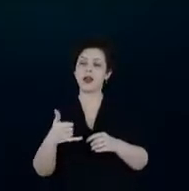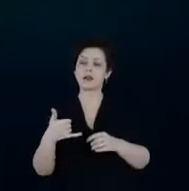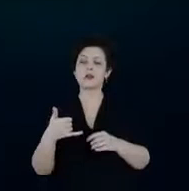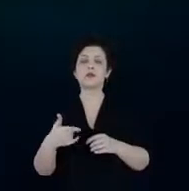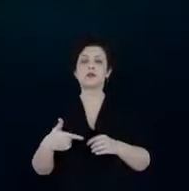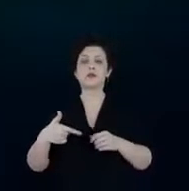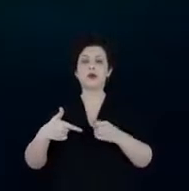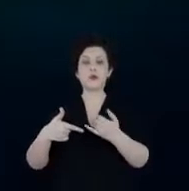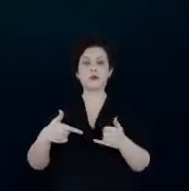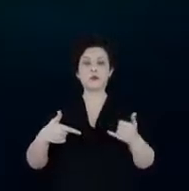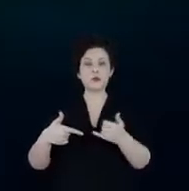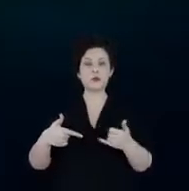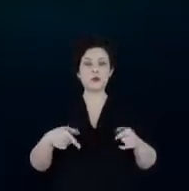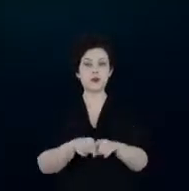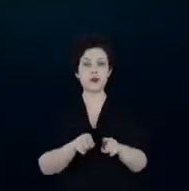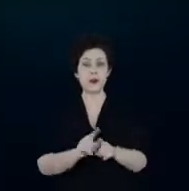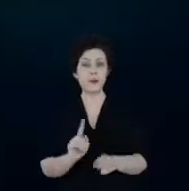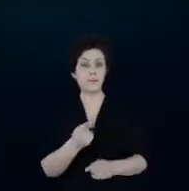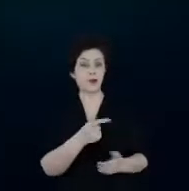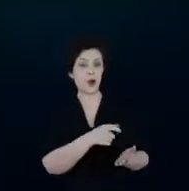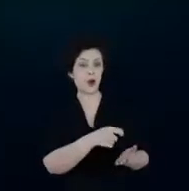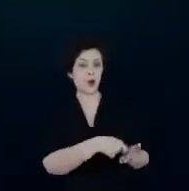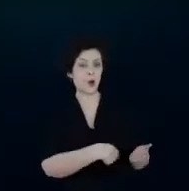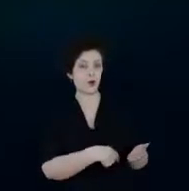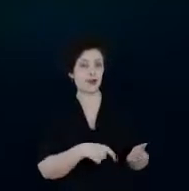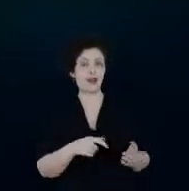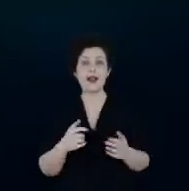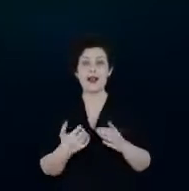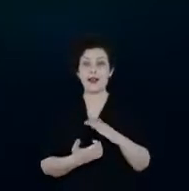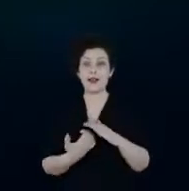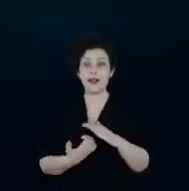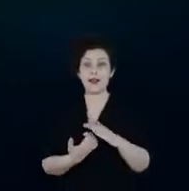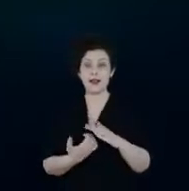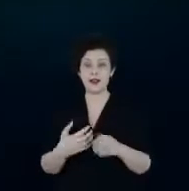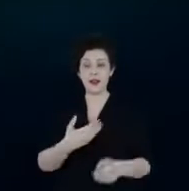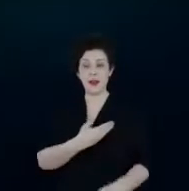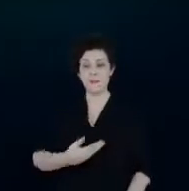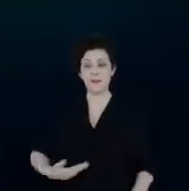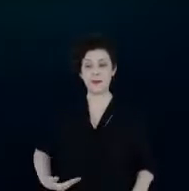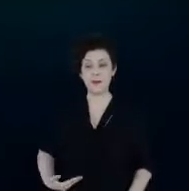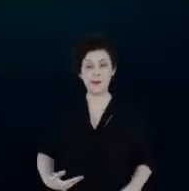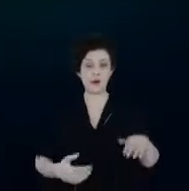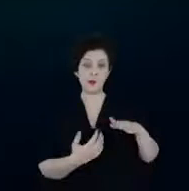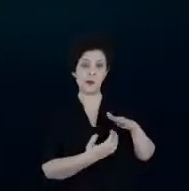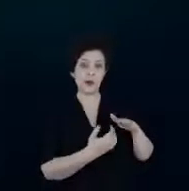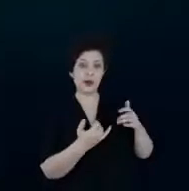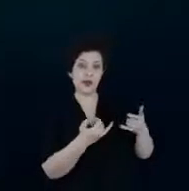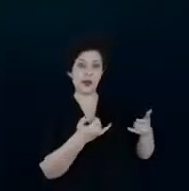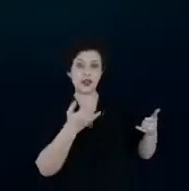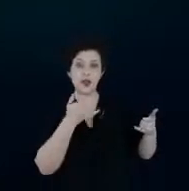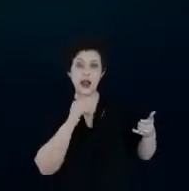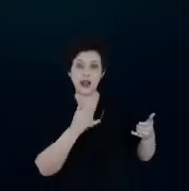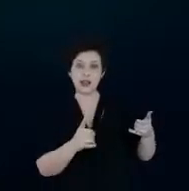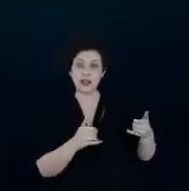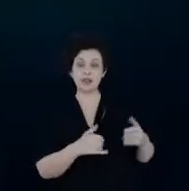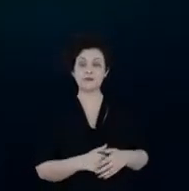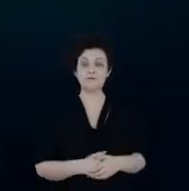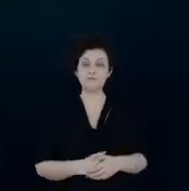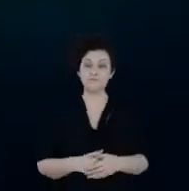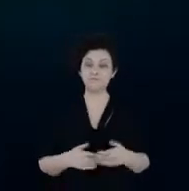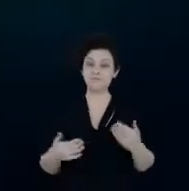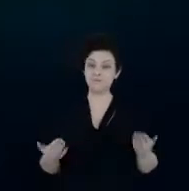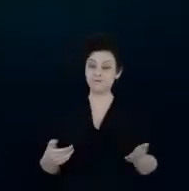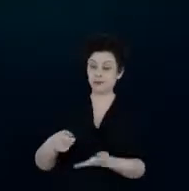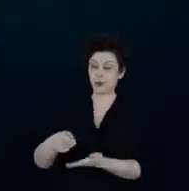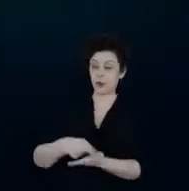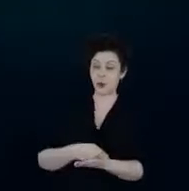celebrado entre um órgão público e uma empresa de energia elétrica. Com relação ao contrato de